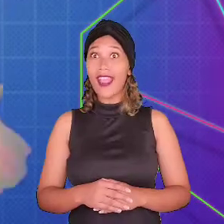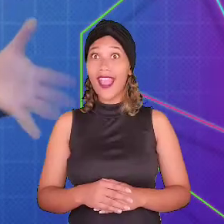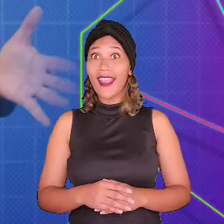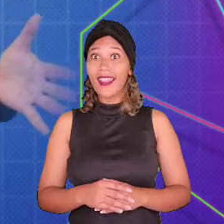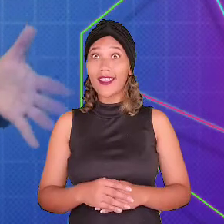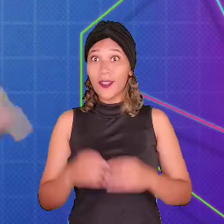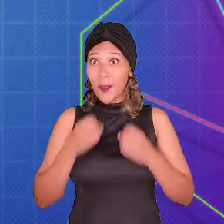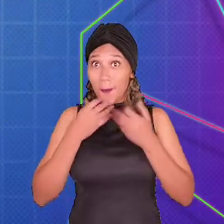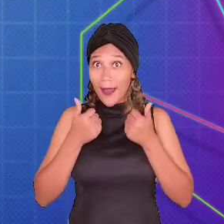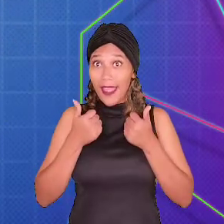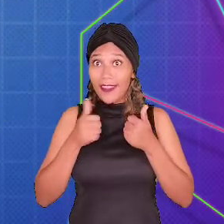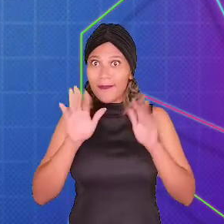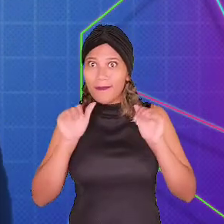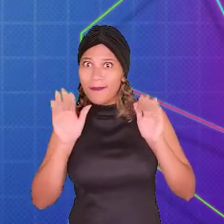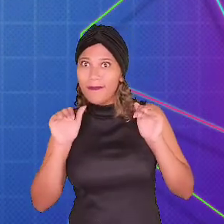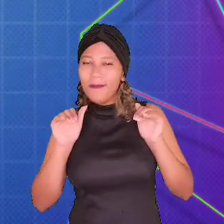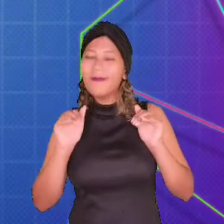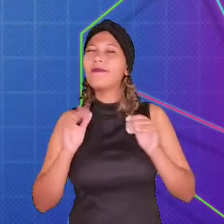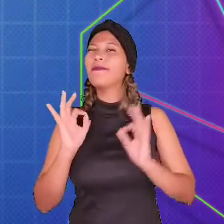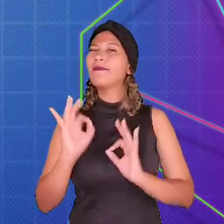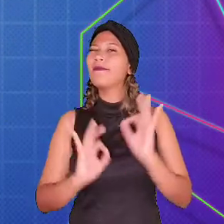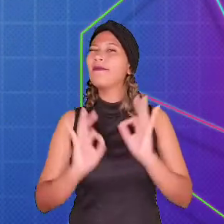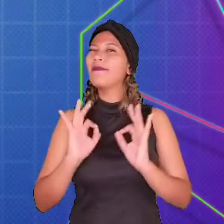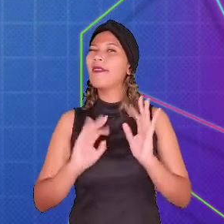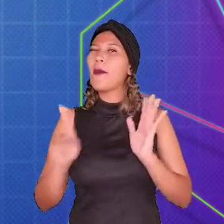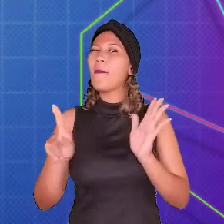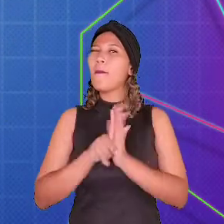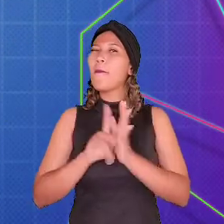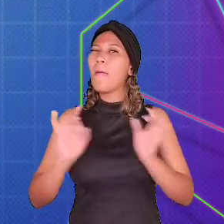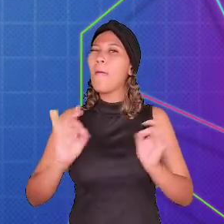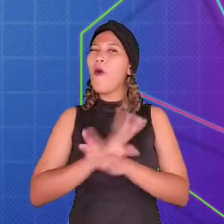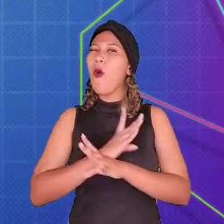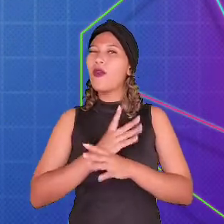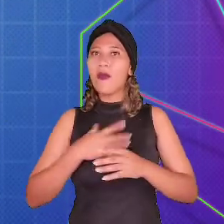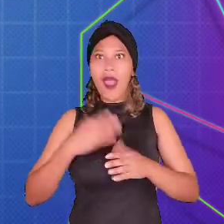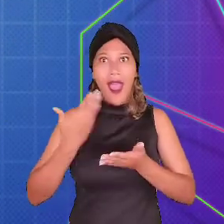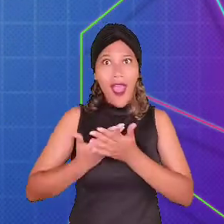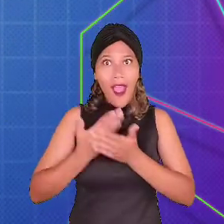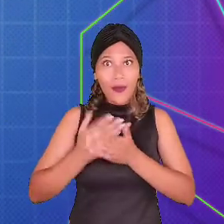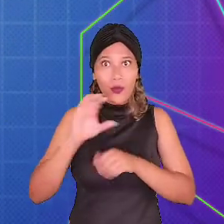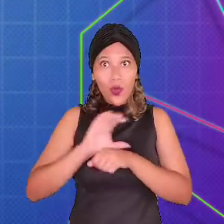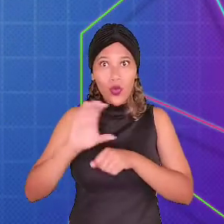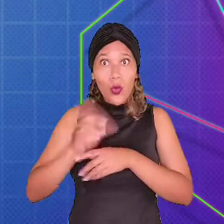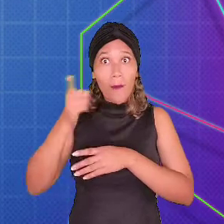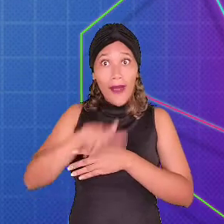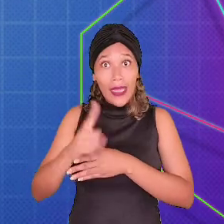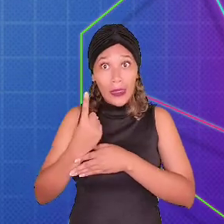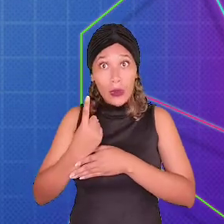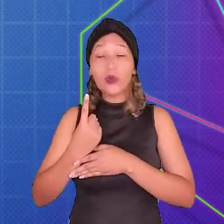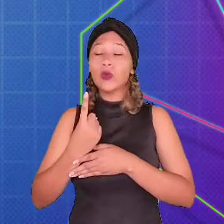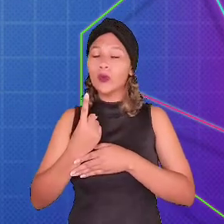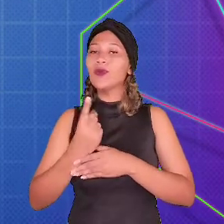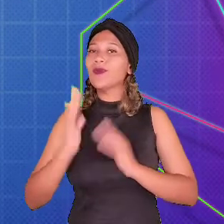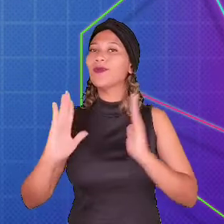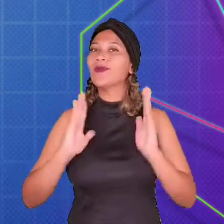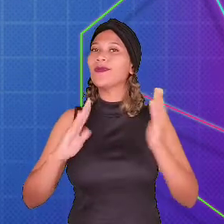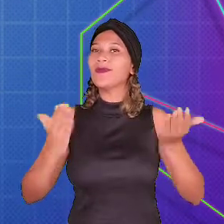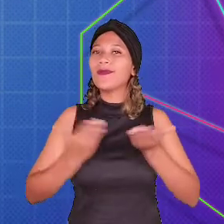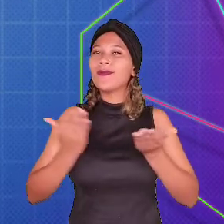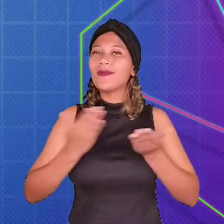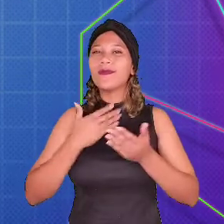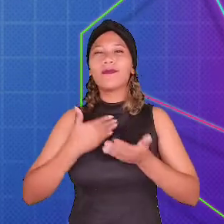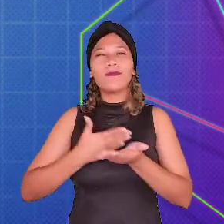E aí, galera, tudo bem? Preparados para mais uma aula do nosso curso? Nesse módulo, nós vamos